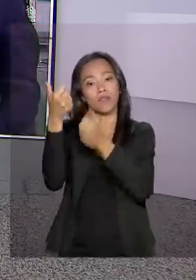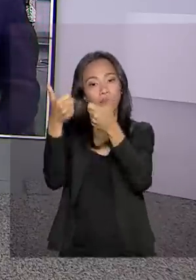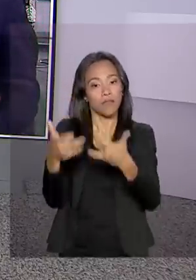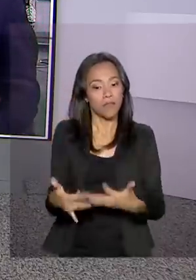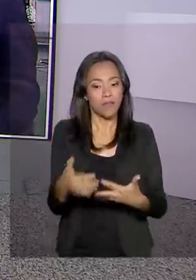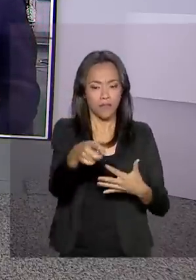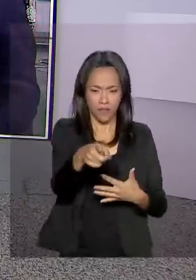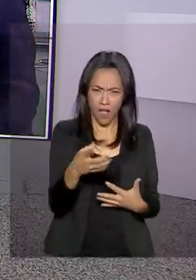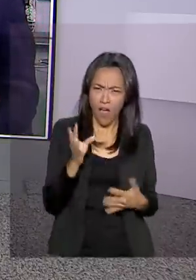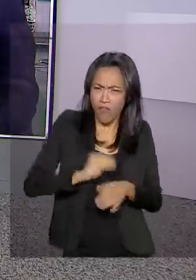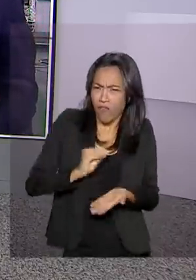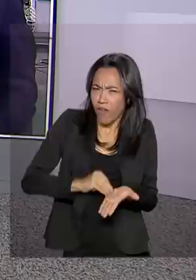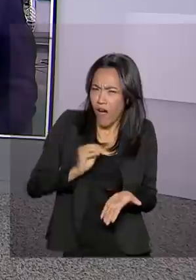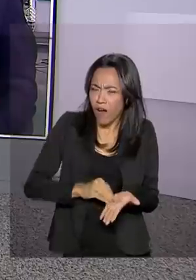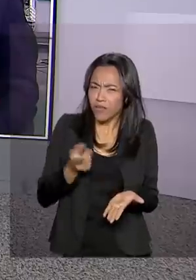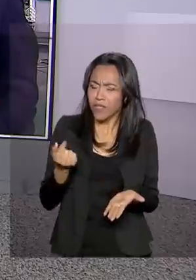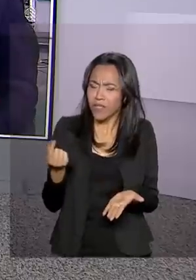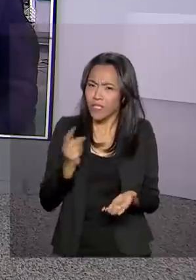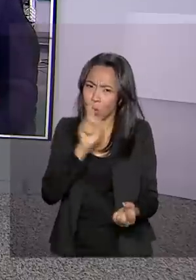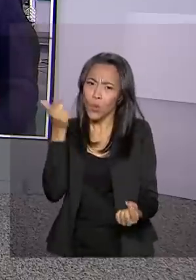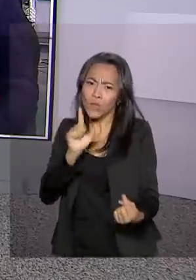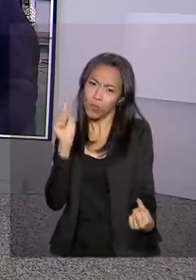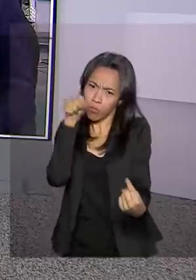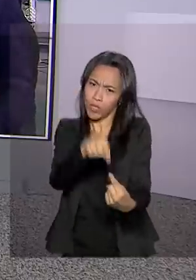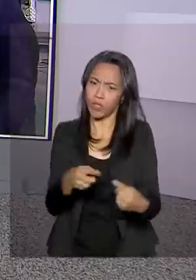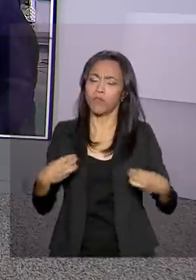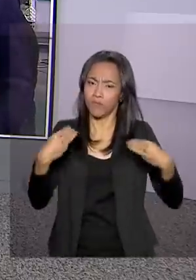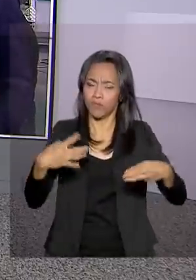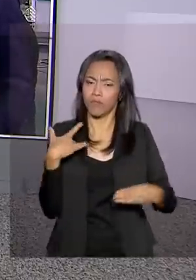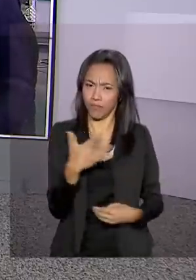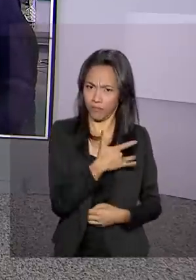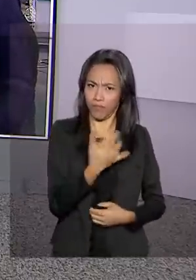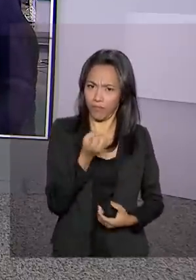muito para que o Ministério da Saúde atinja aí a meta prevista. Bom dia.